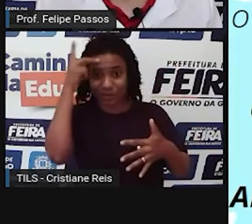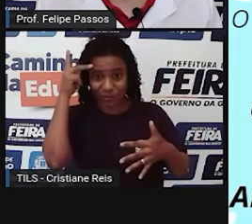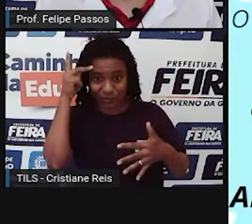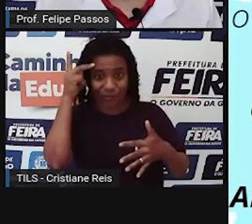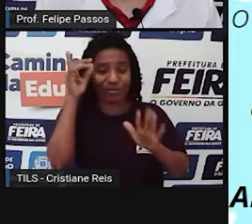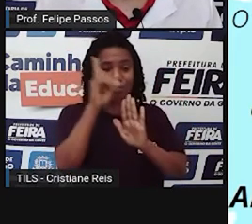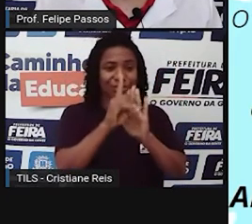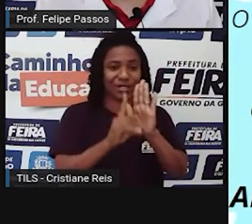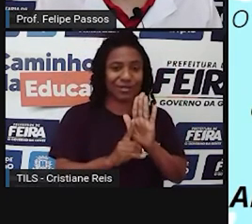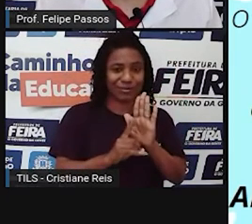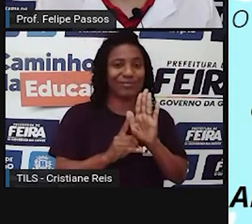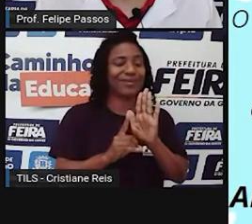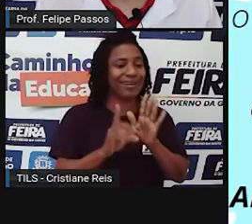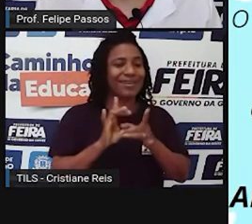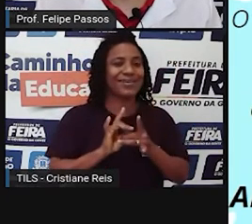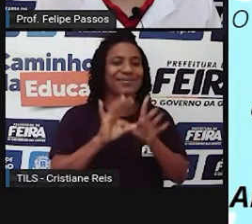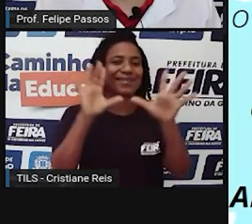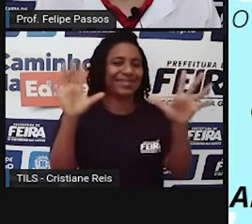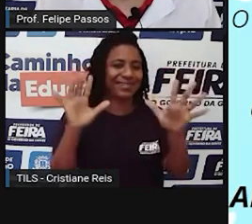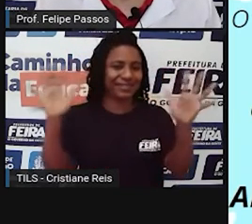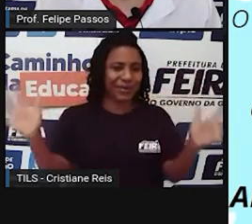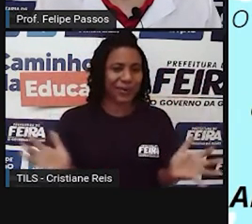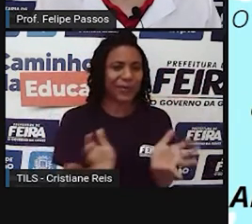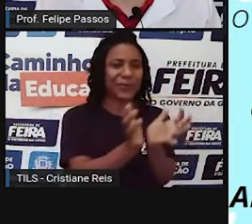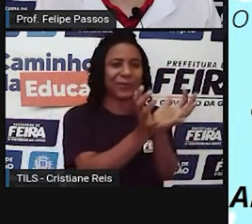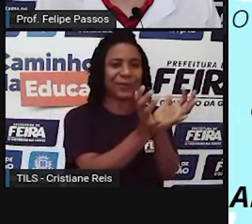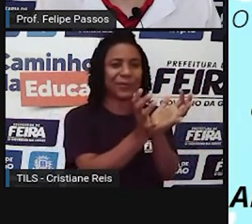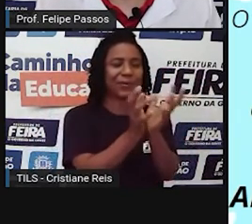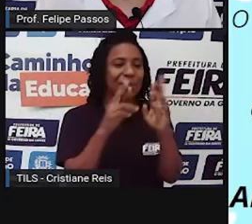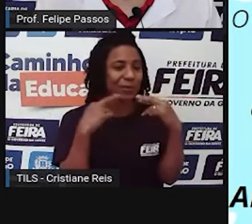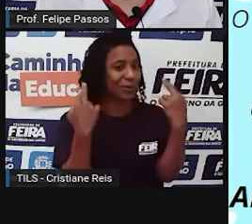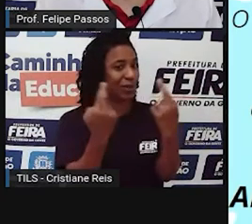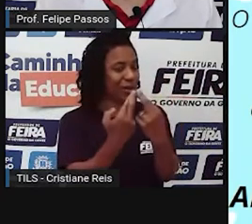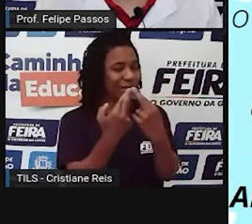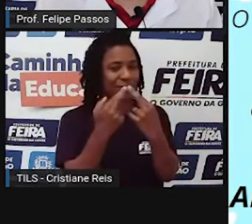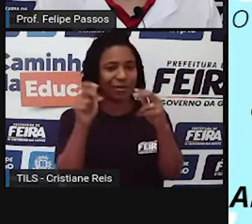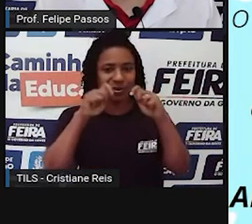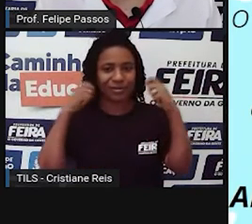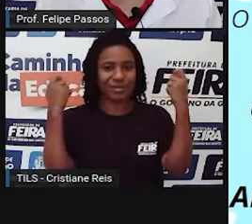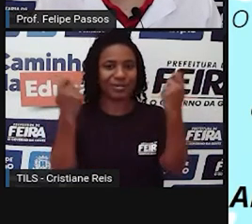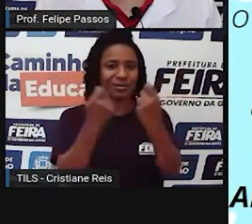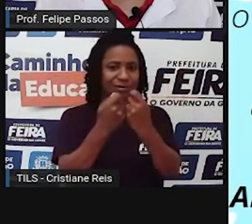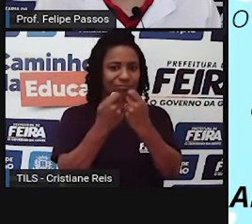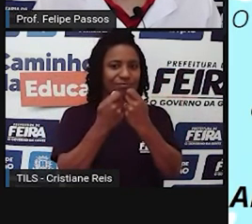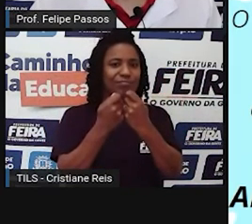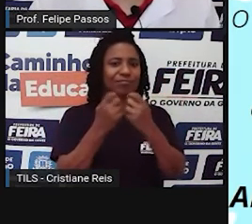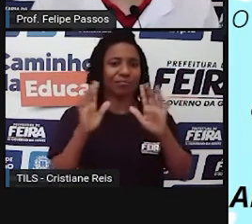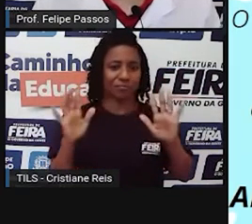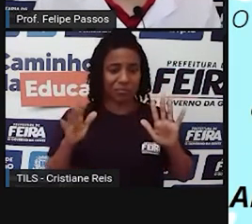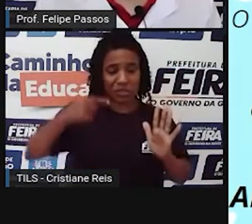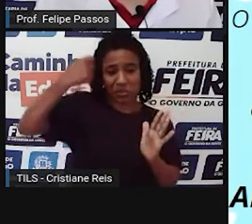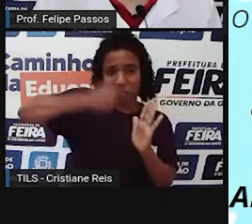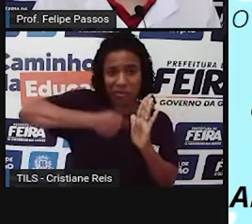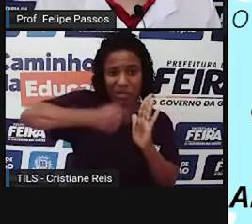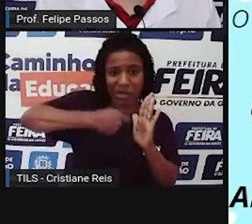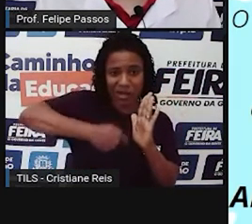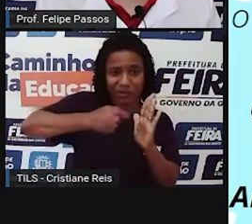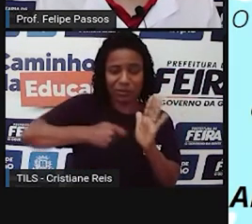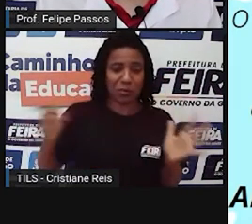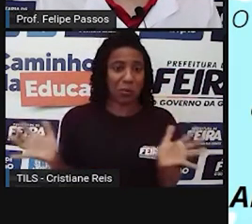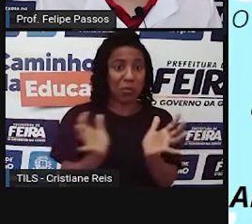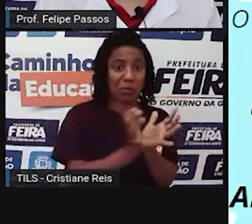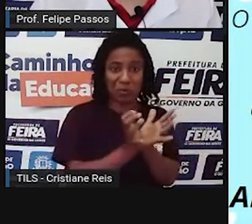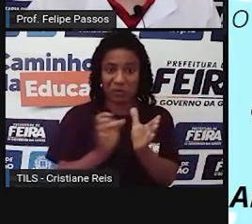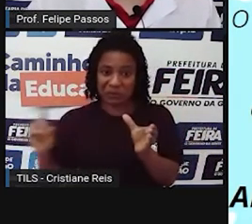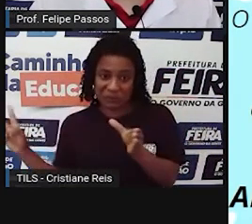Já pensou se você fosse obrigado a fazer parte de um clube? Não faz sentido, né? E você também tem que ter o direito de se juntar para debater um